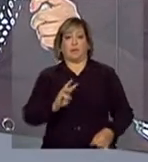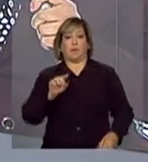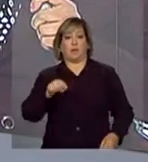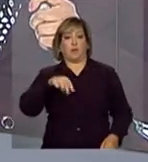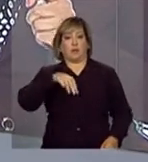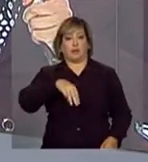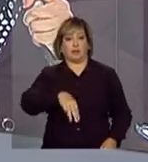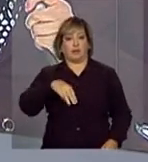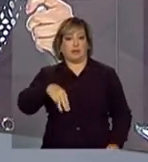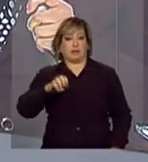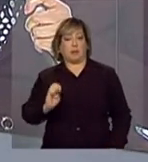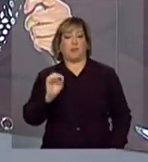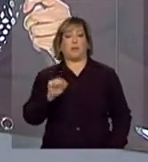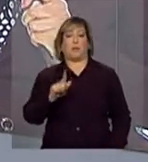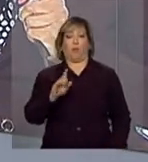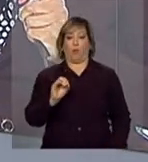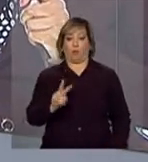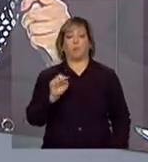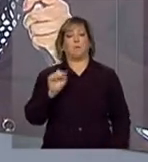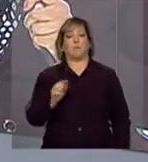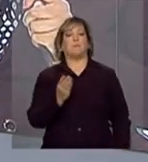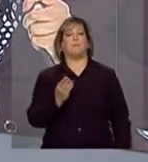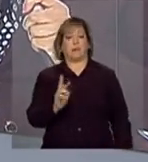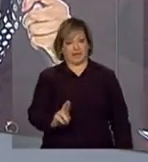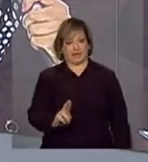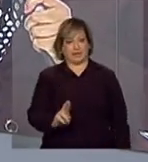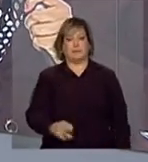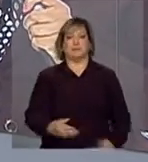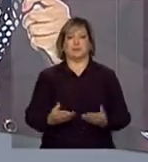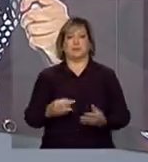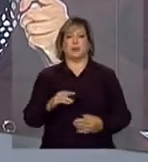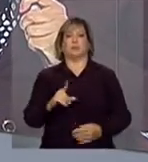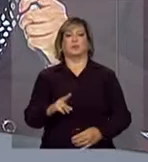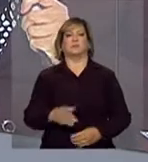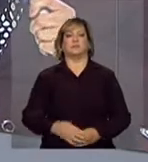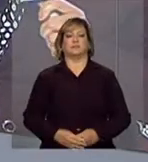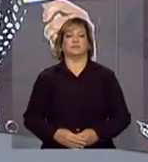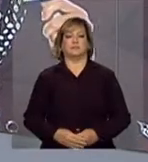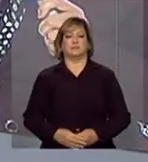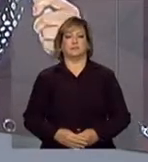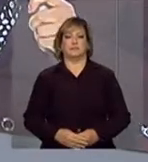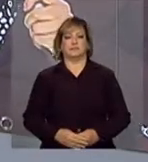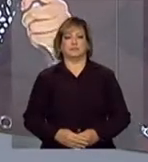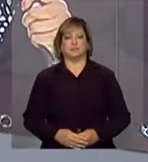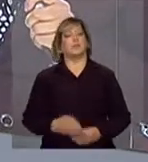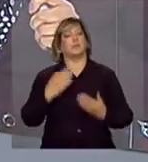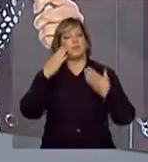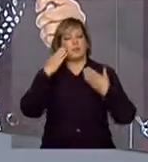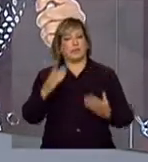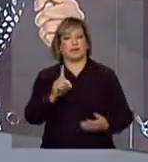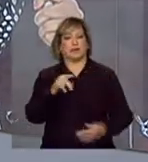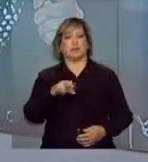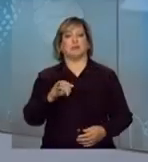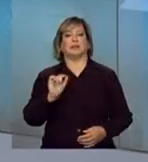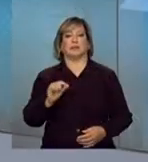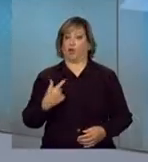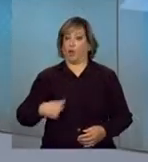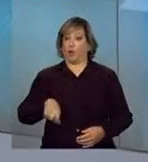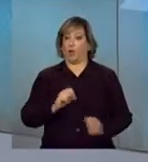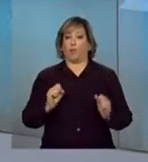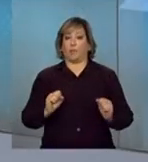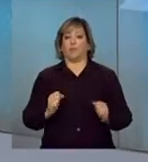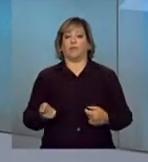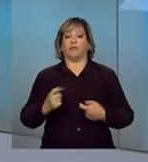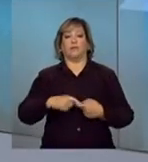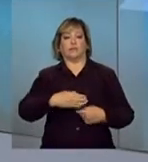.mme.gov.br. Malu? Obrigada, Daniela. E logo